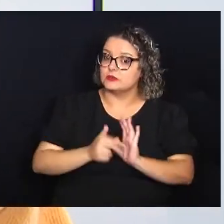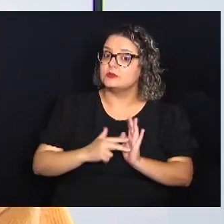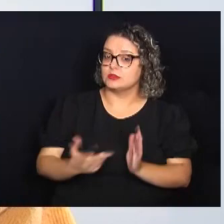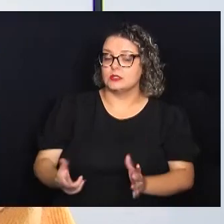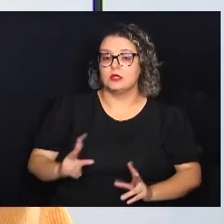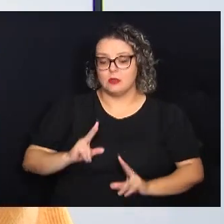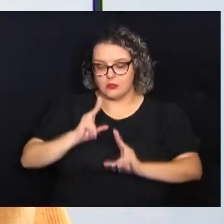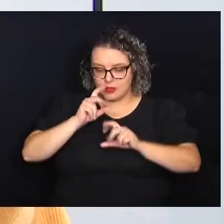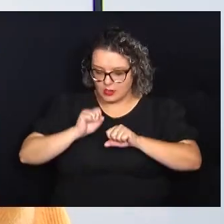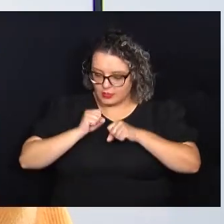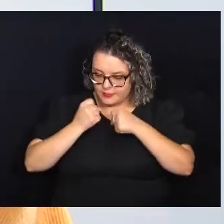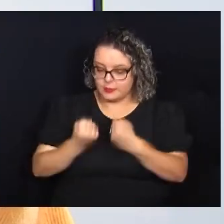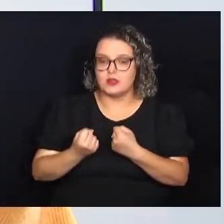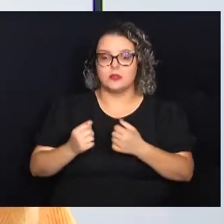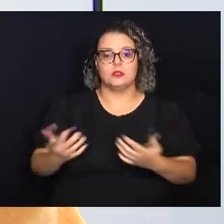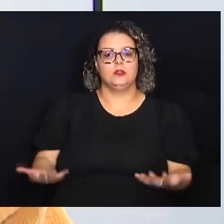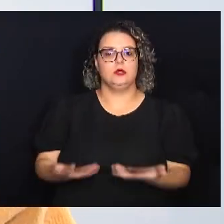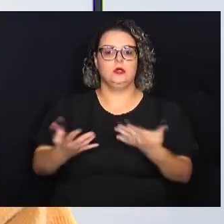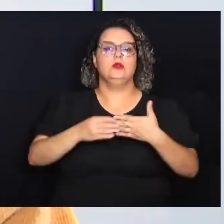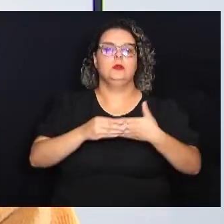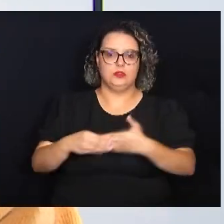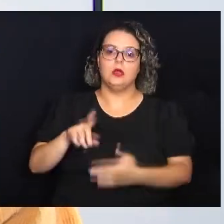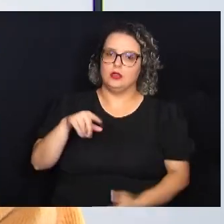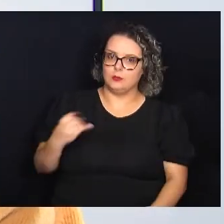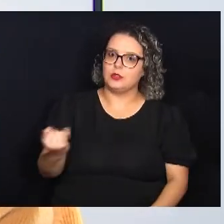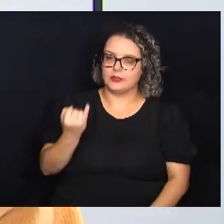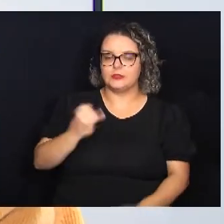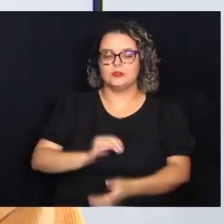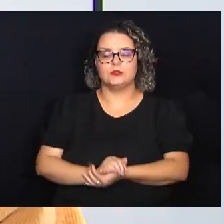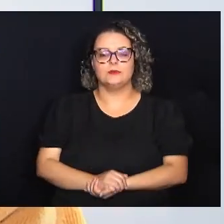reforça esse entendimento de que a iniciativa do guia é importante. Obrigado. Obrigado. Obrigado. Música